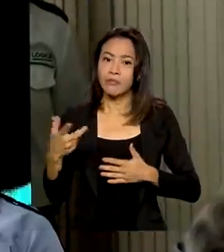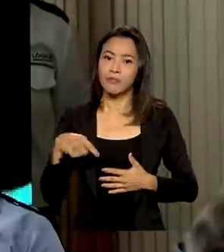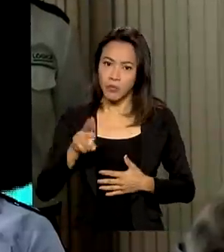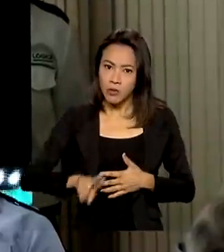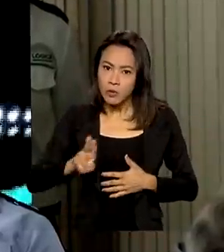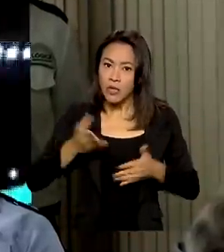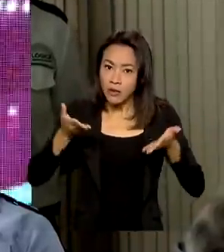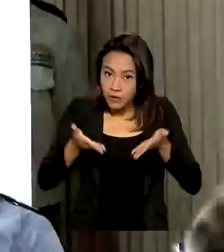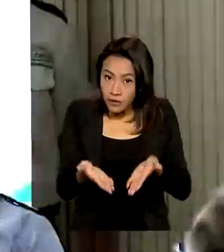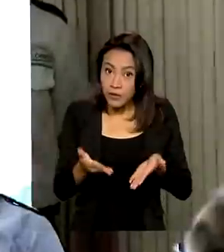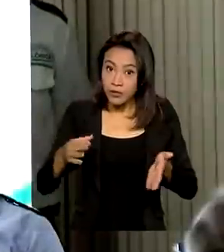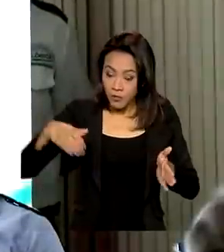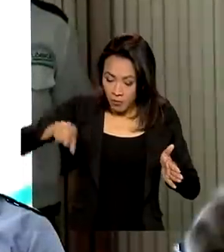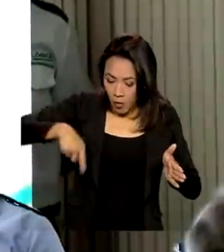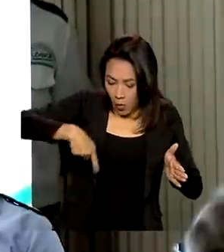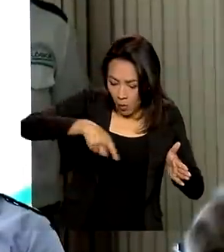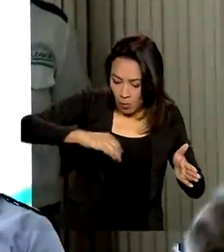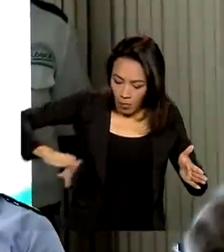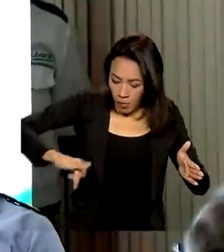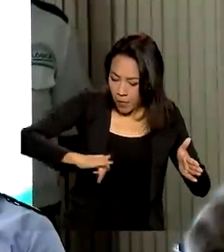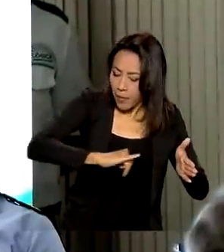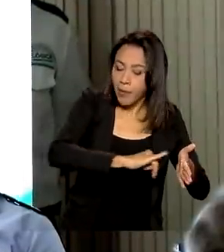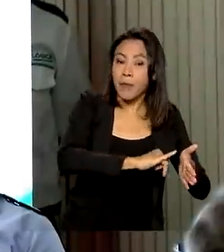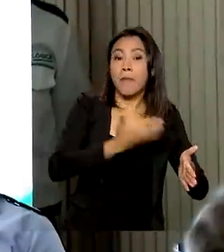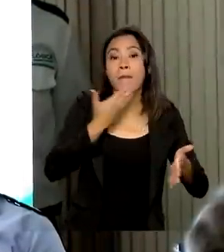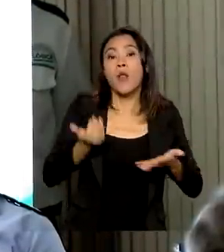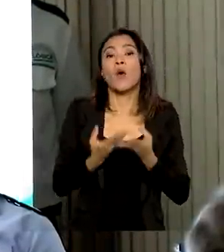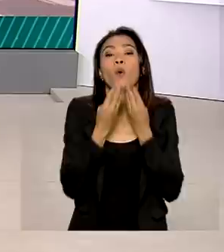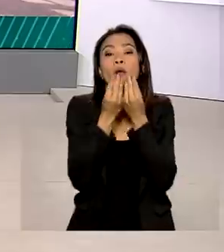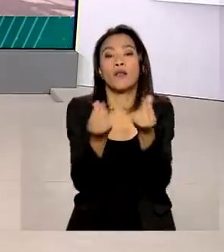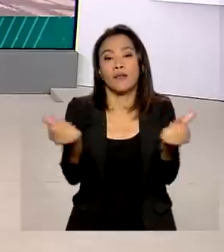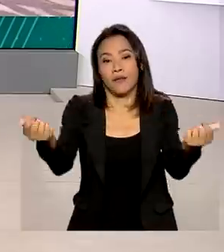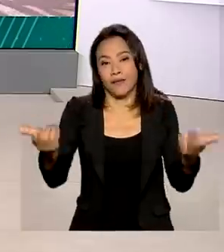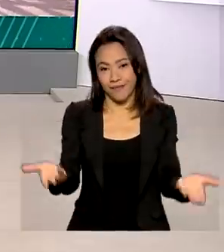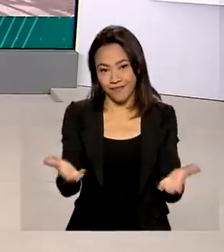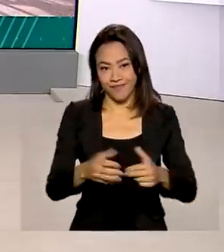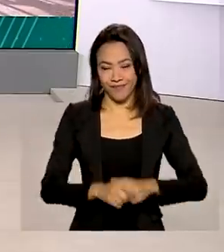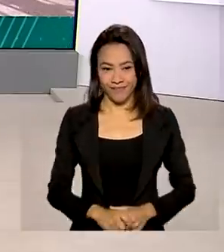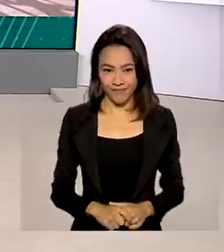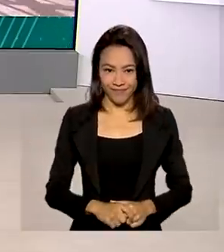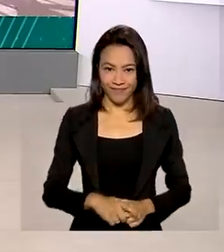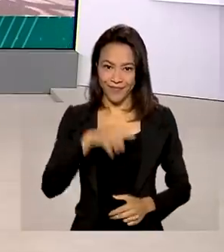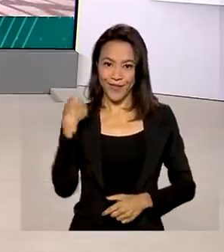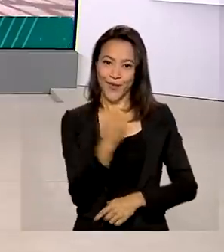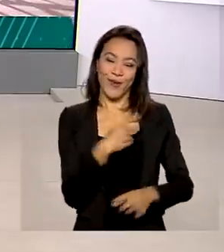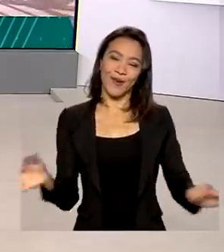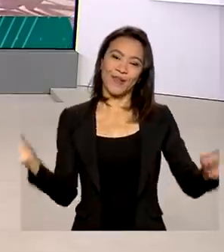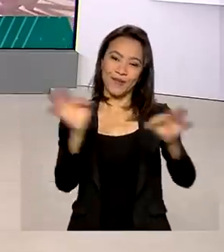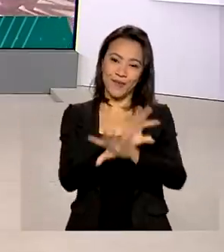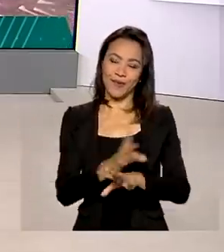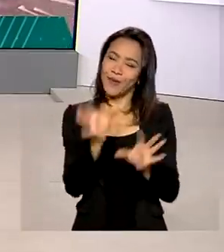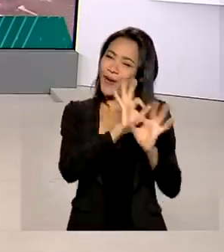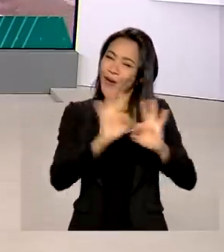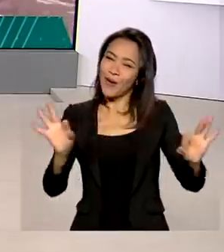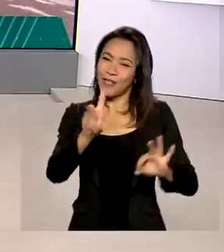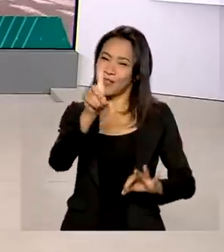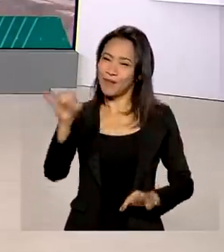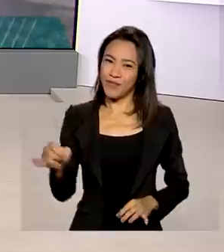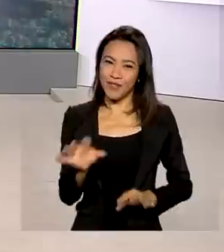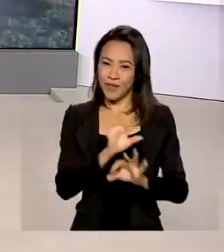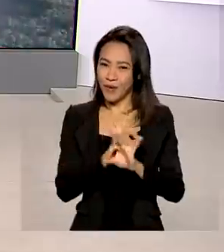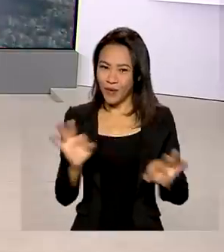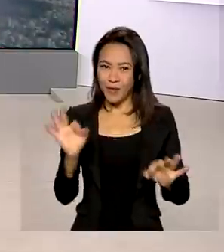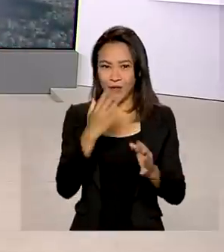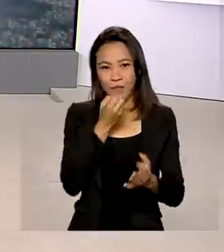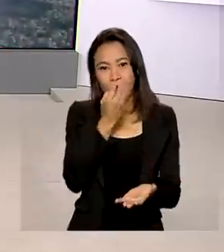sempre oferecer um serviço de mais qualidade para o nosso usuário. A gente fica por aqui. Para você, um ótimo dia e um ótimo